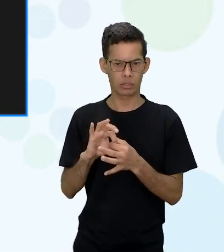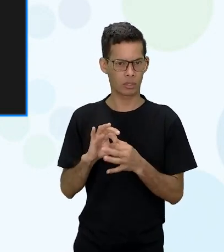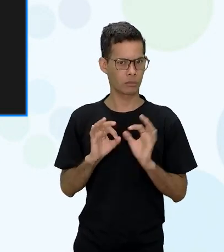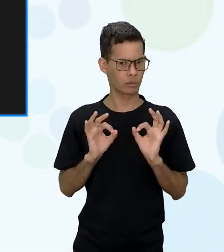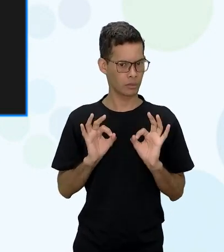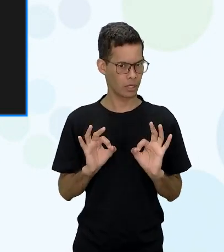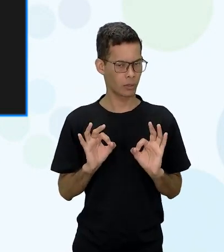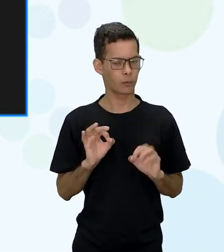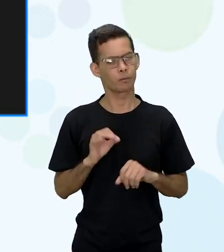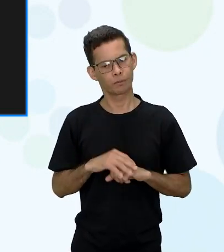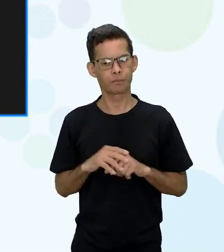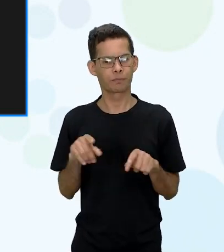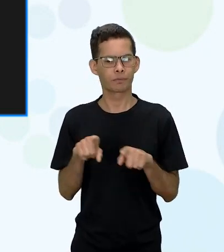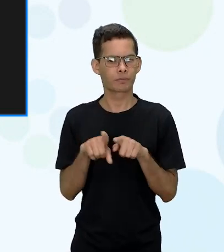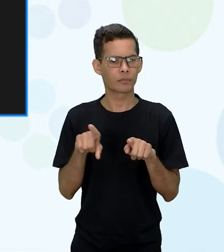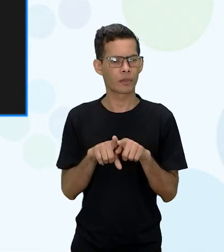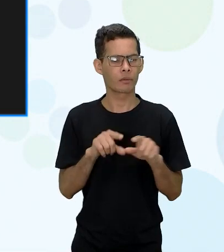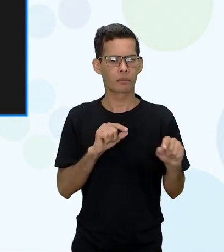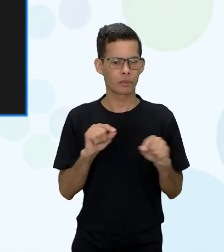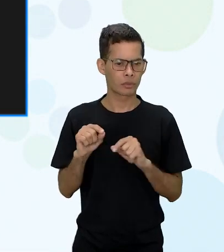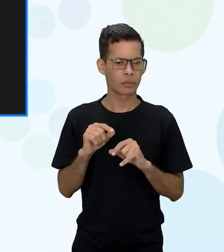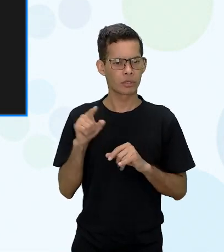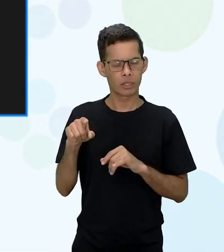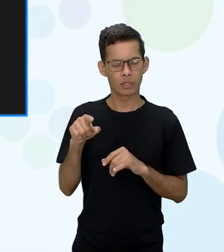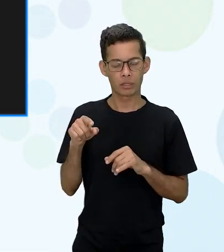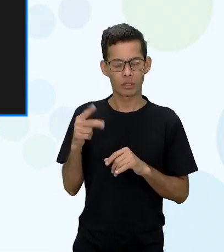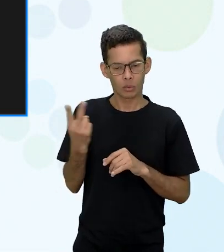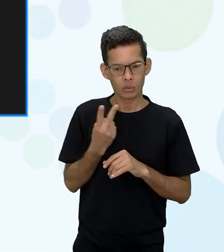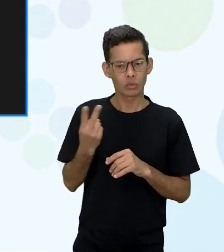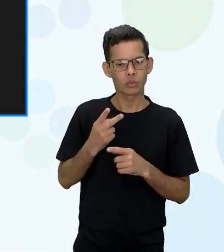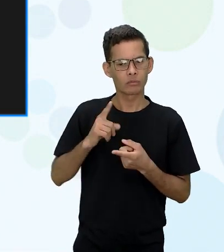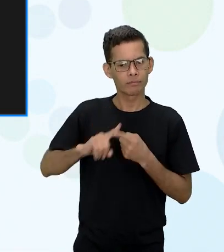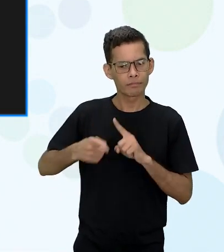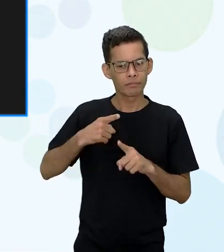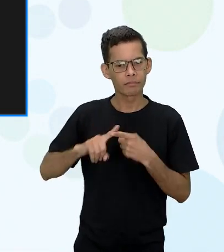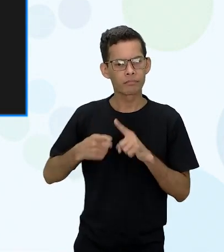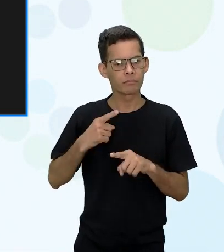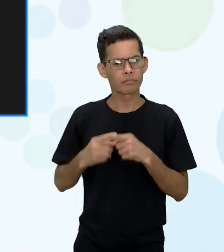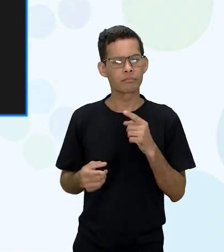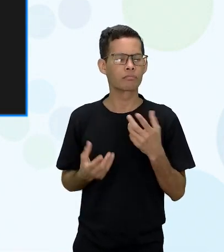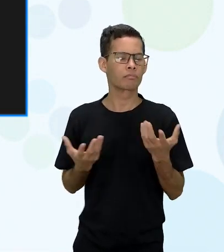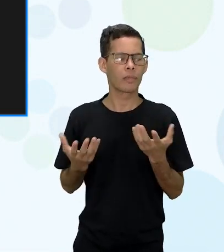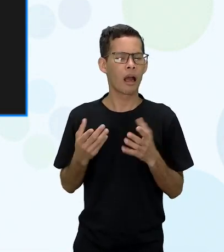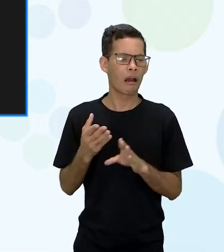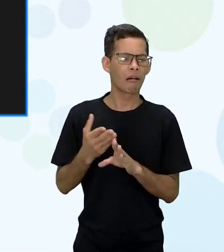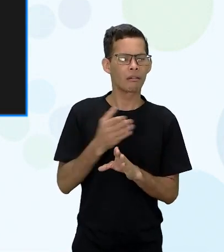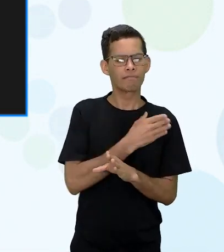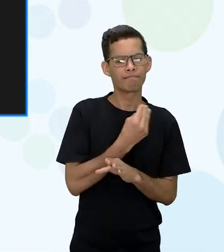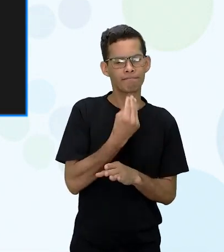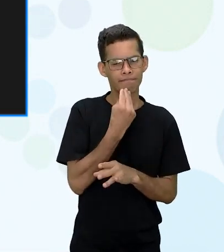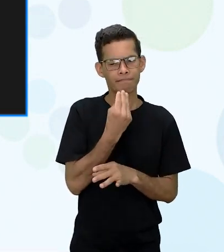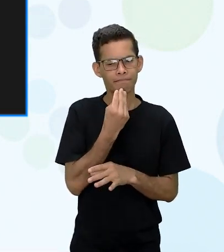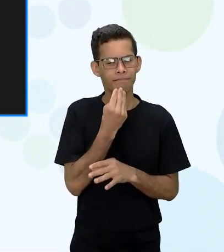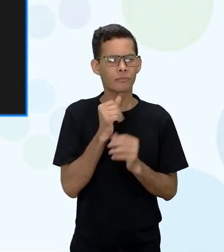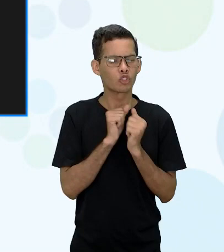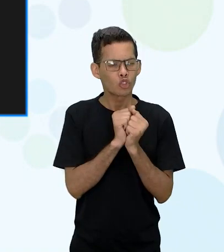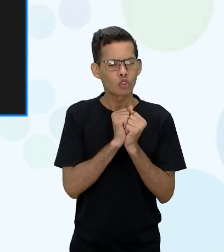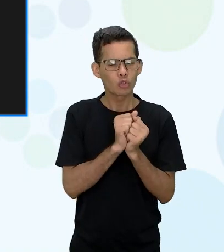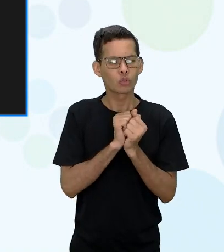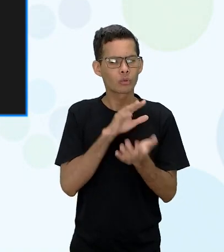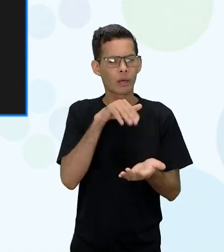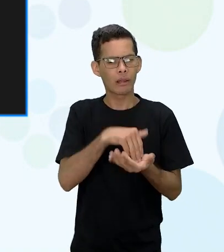e daí eles constroem e eles poderiam ter passado o resto da vida todinha juntos